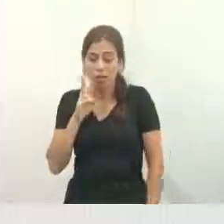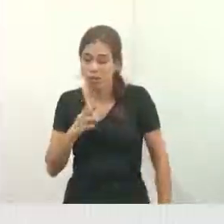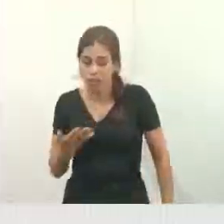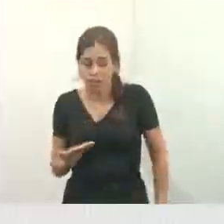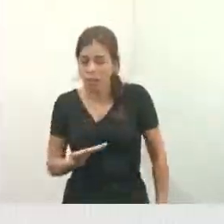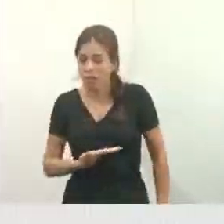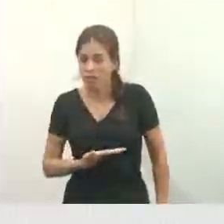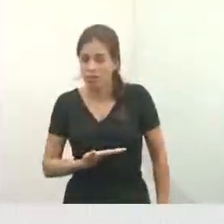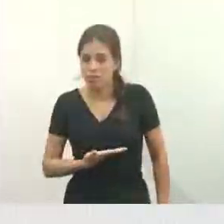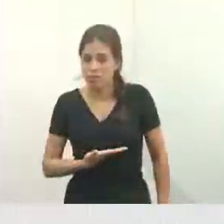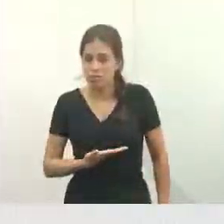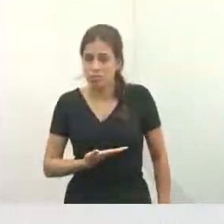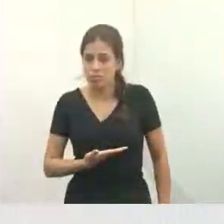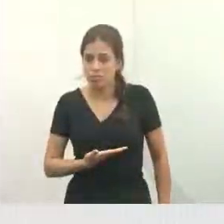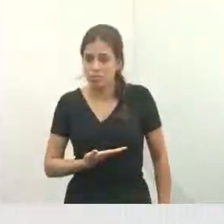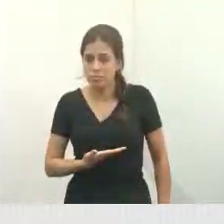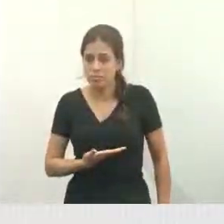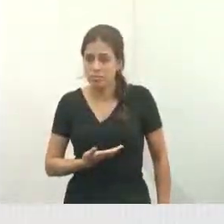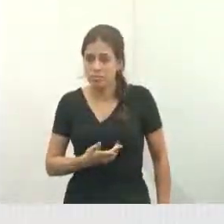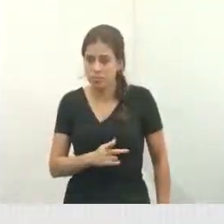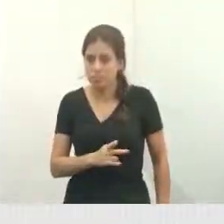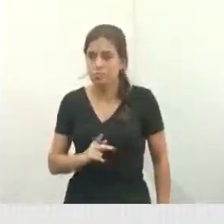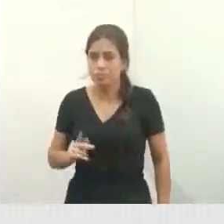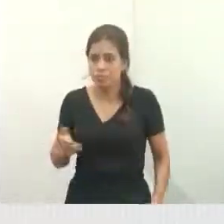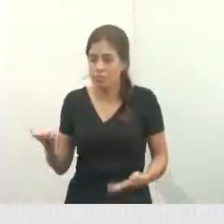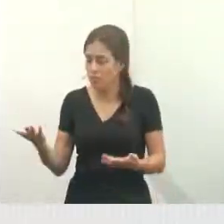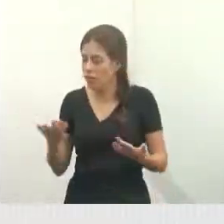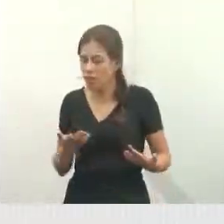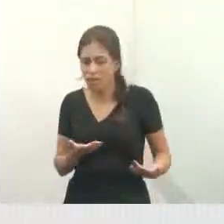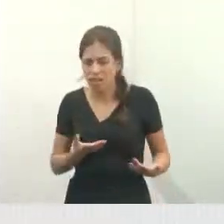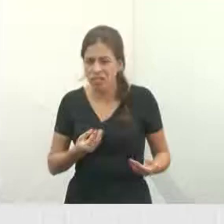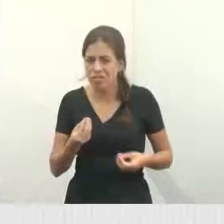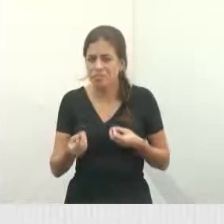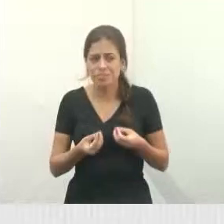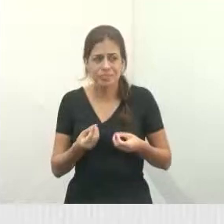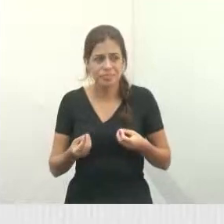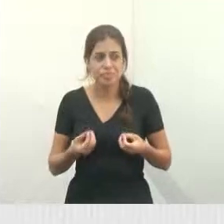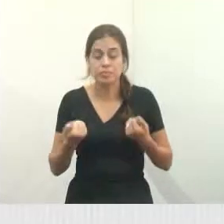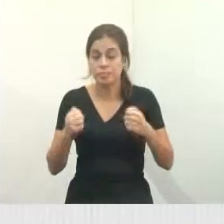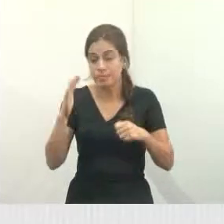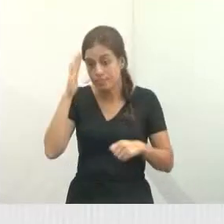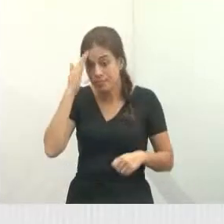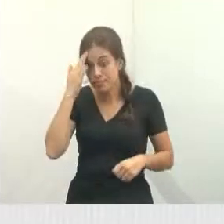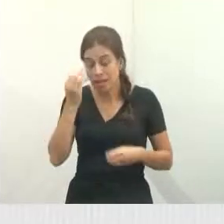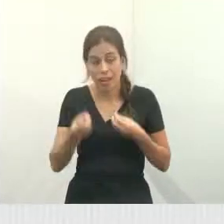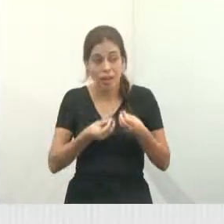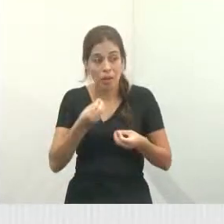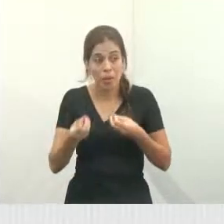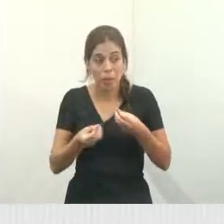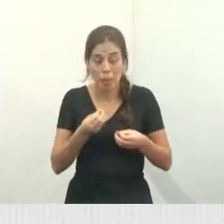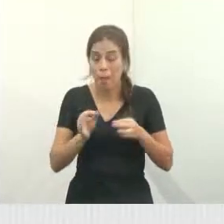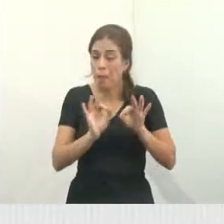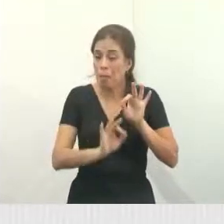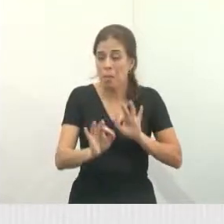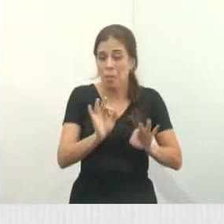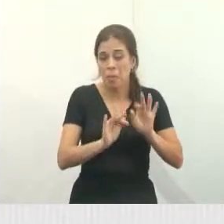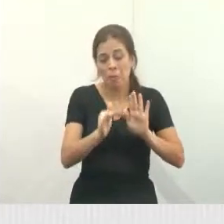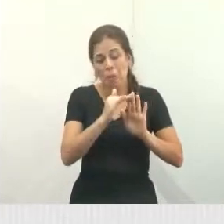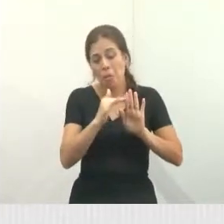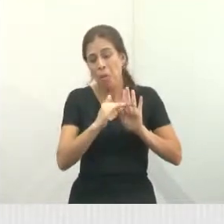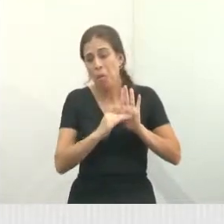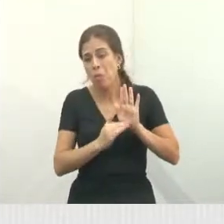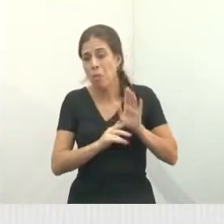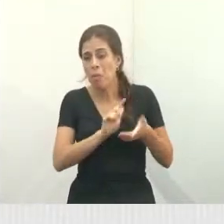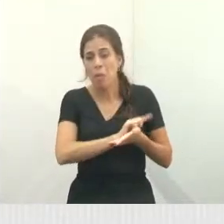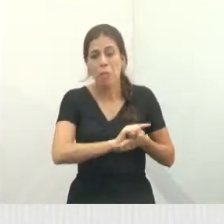está isso aqui. Presidente, fala para mim como é que a água vai correr aí, presidente. E realmente, precisa entender de que forma está sendo feito o cronograma dessas